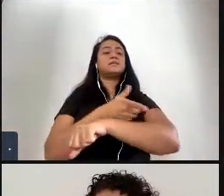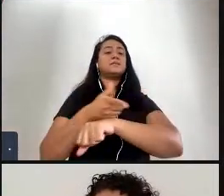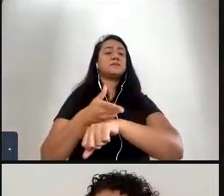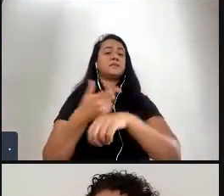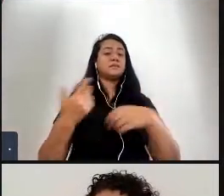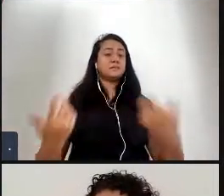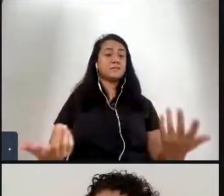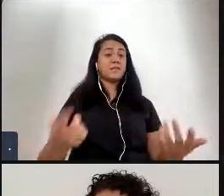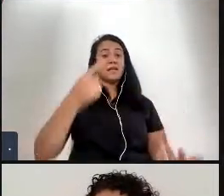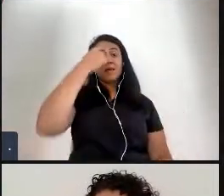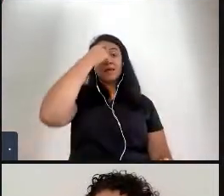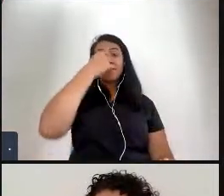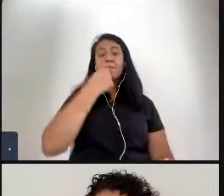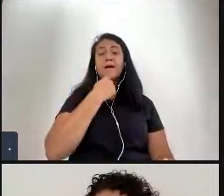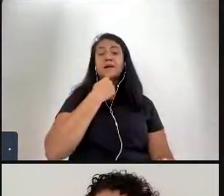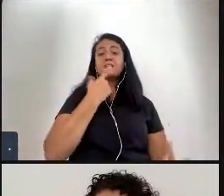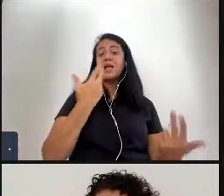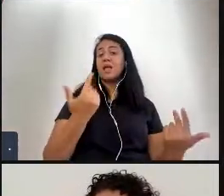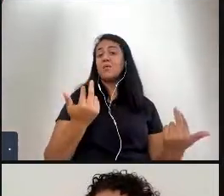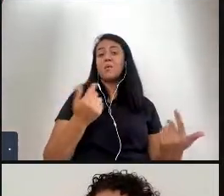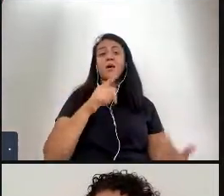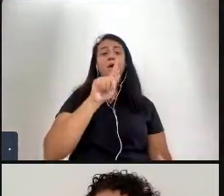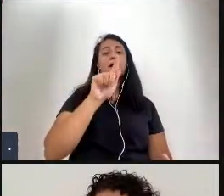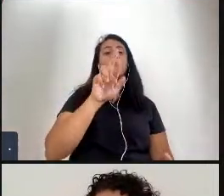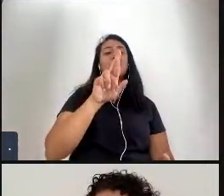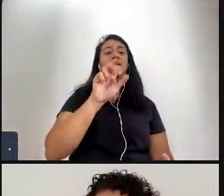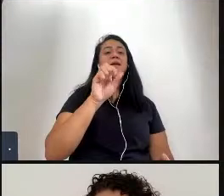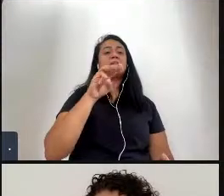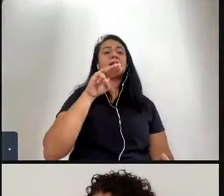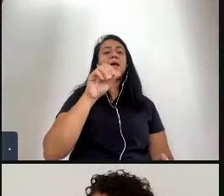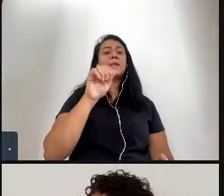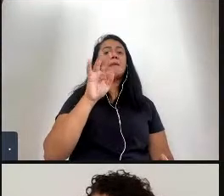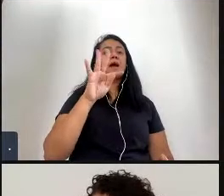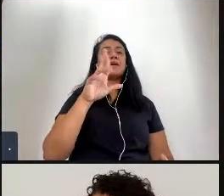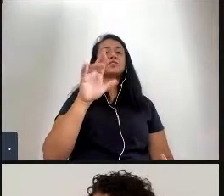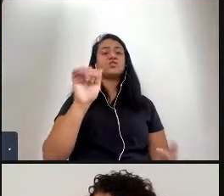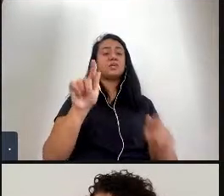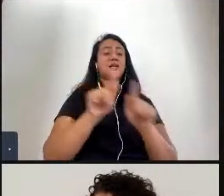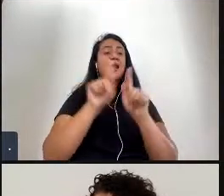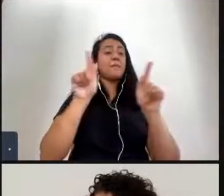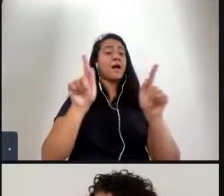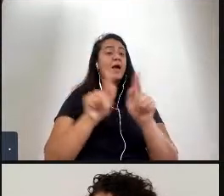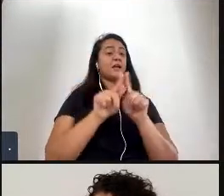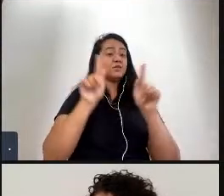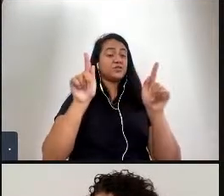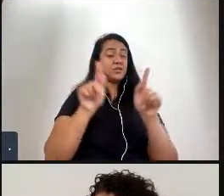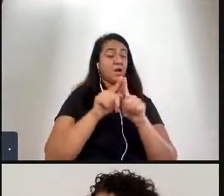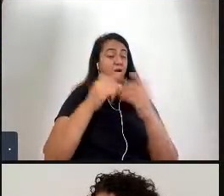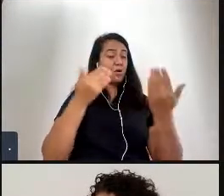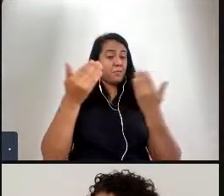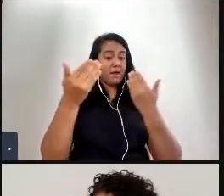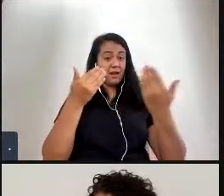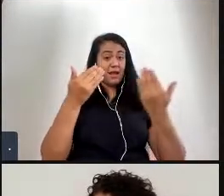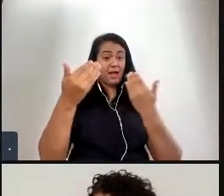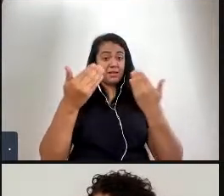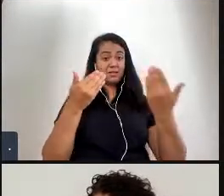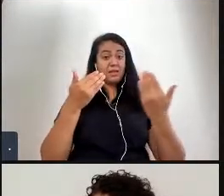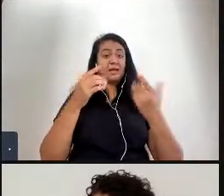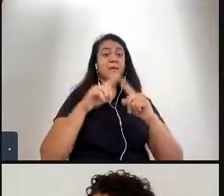gramática claro ninguém tem cara se ater à gramática mas se não houver